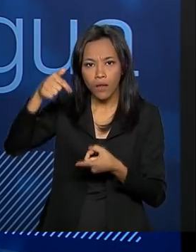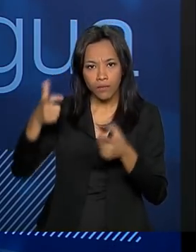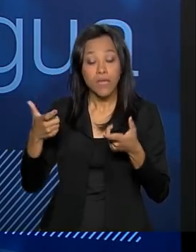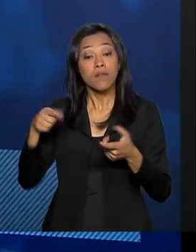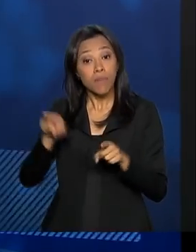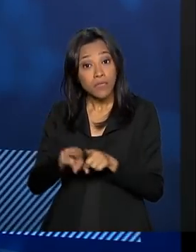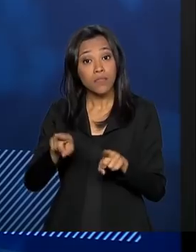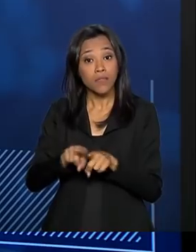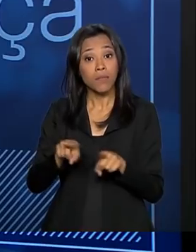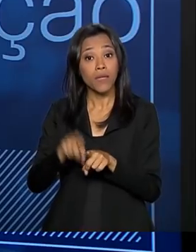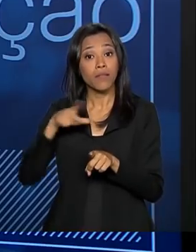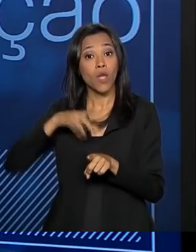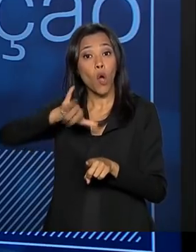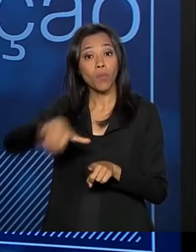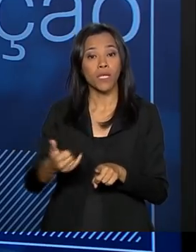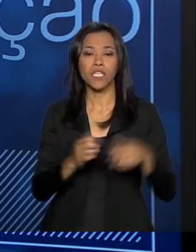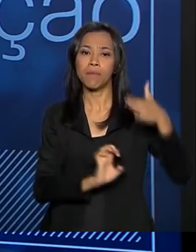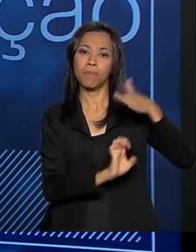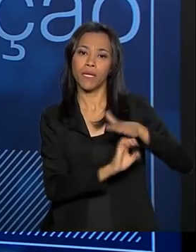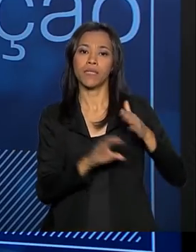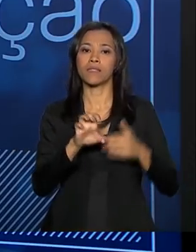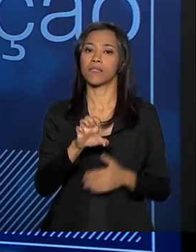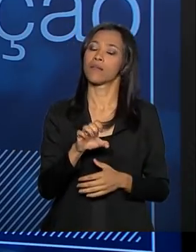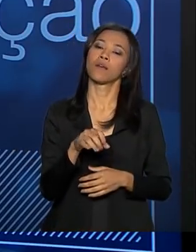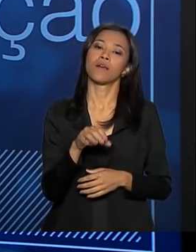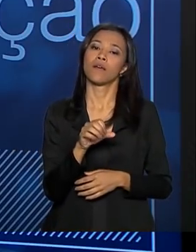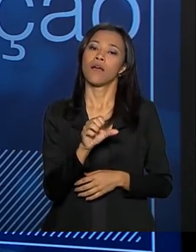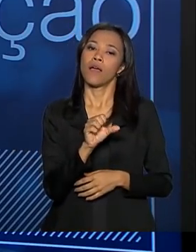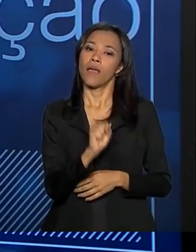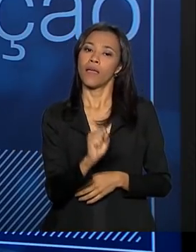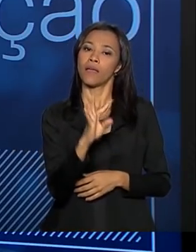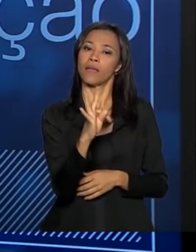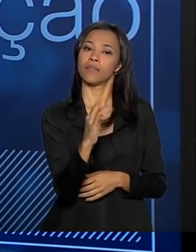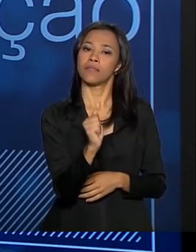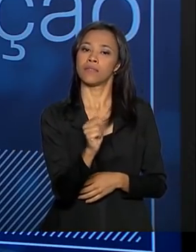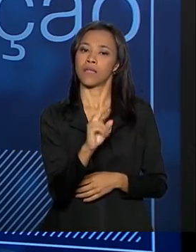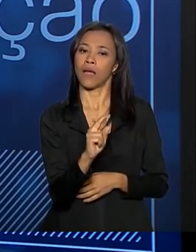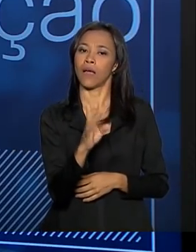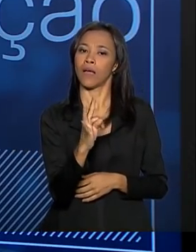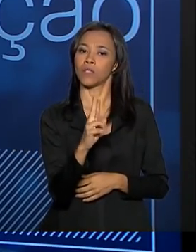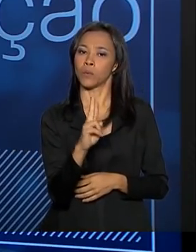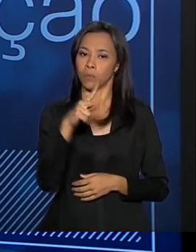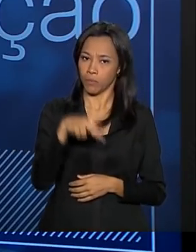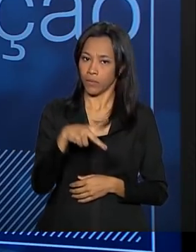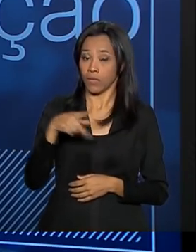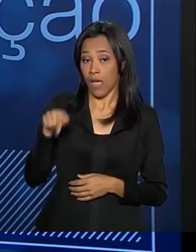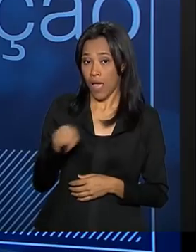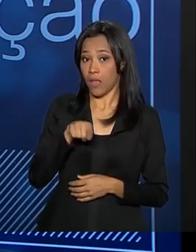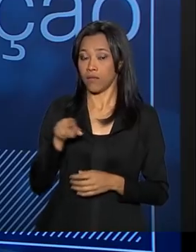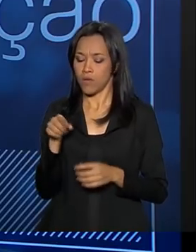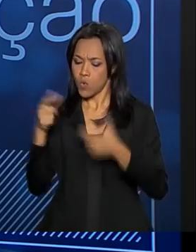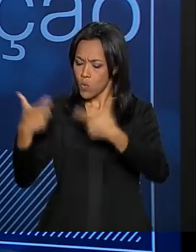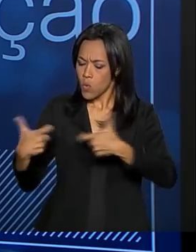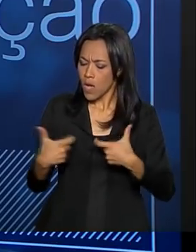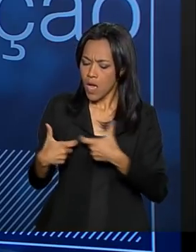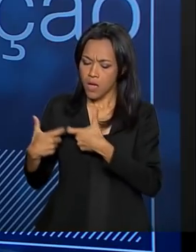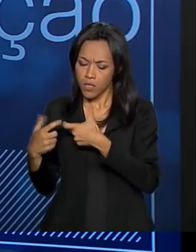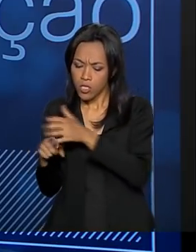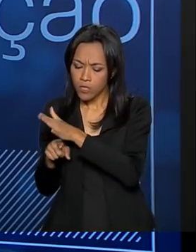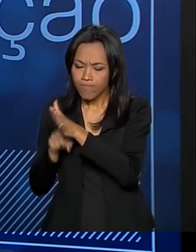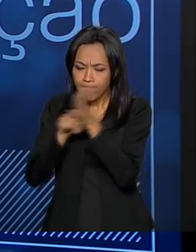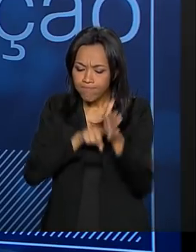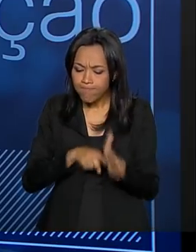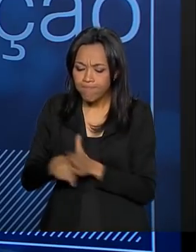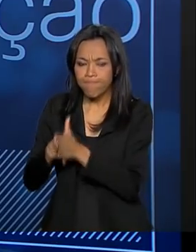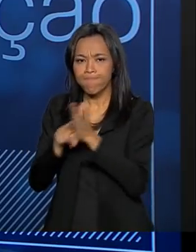fazer com que as startups se instalem. Como seriam esses polos? É você ter uma ambiência de tecnologia, um ambiente de